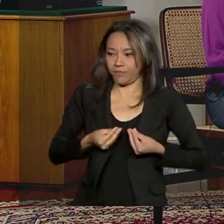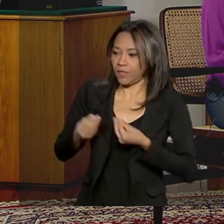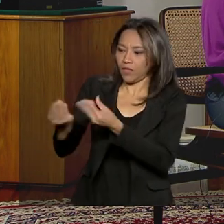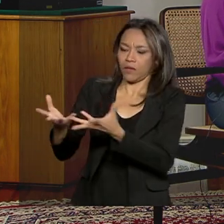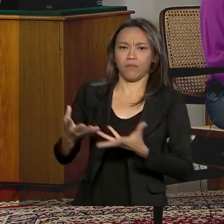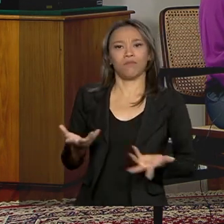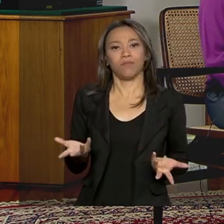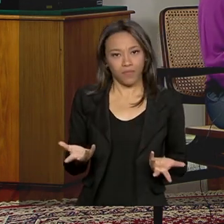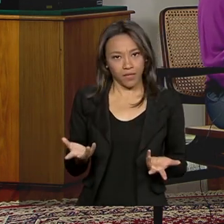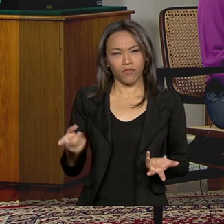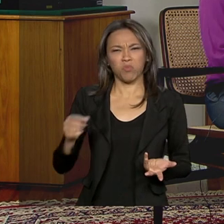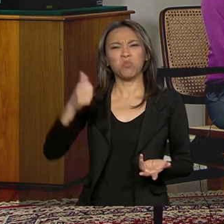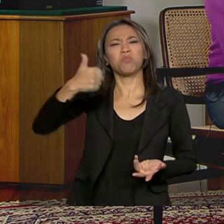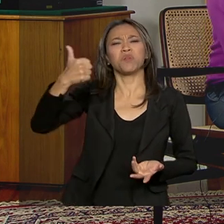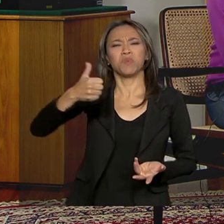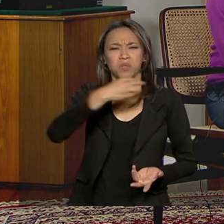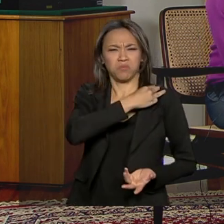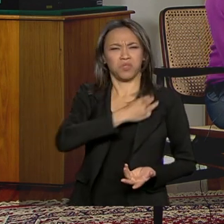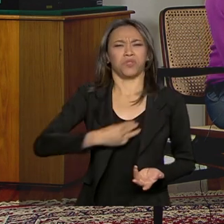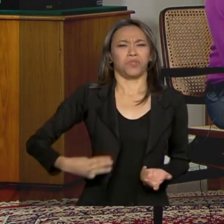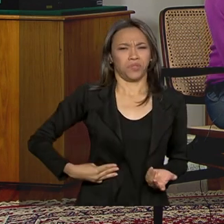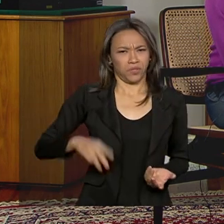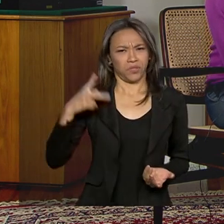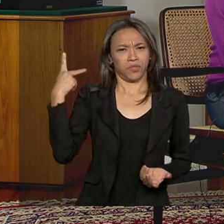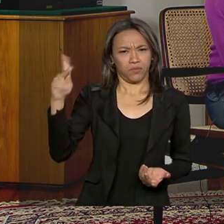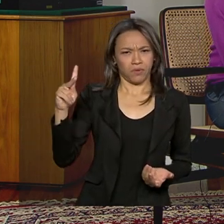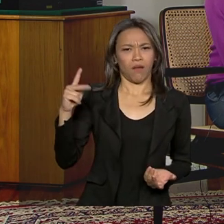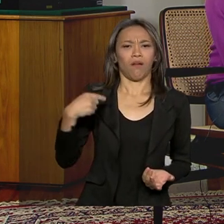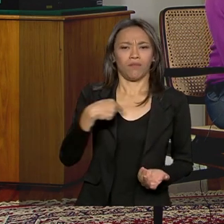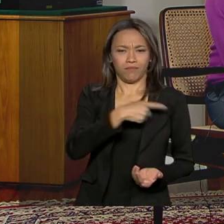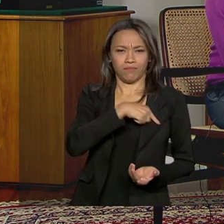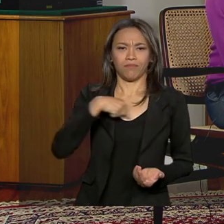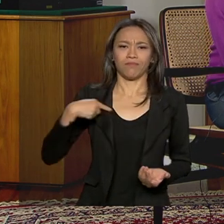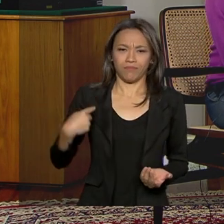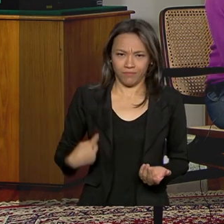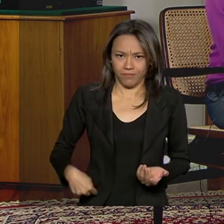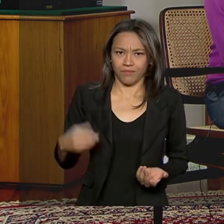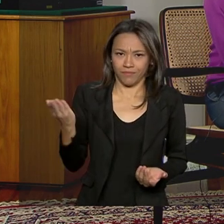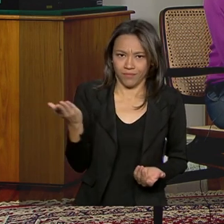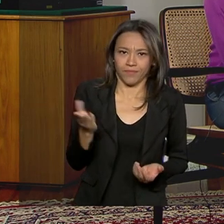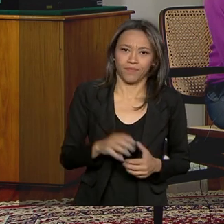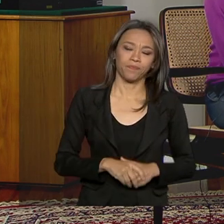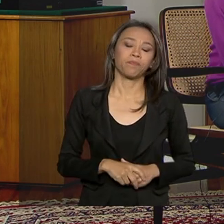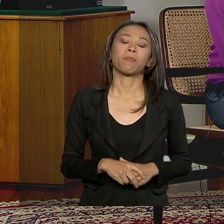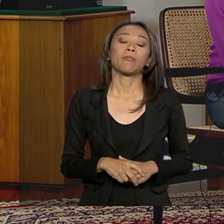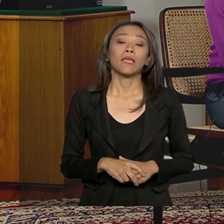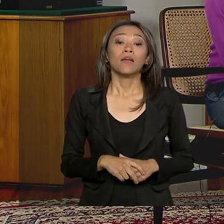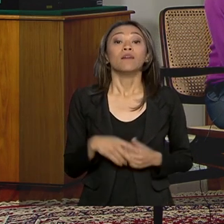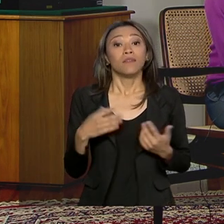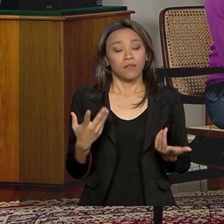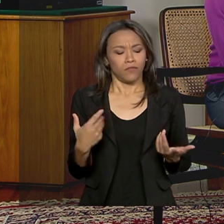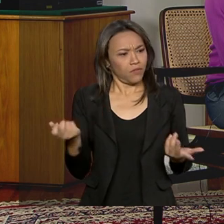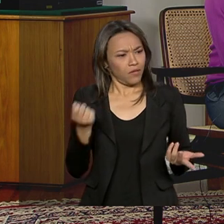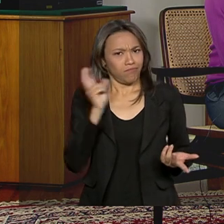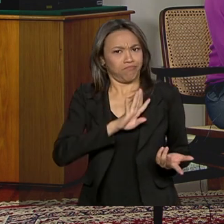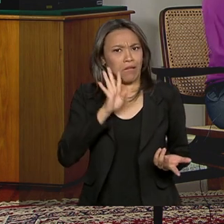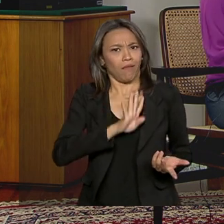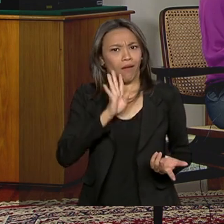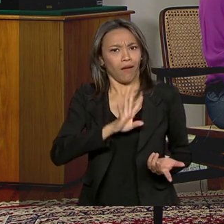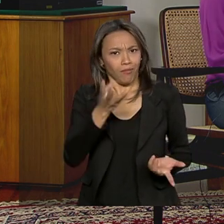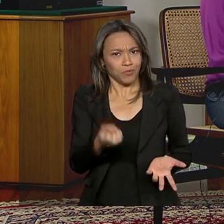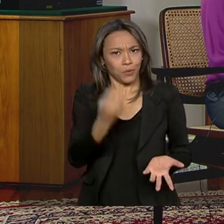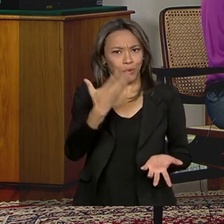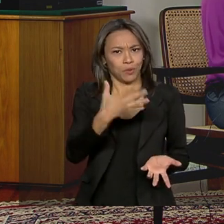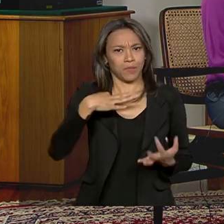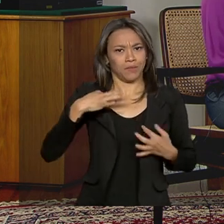acho que foi para o primeiro-ministro, o senhor Xi Jinping, que recebeu a camisa. Então, foi um troço muito bacana e